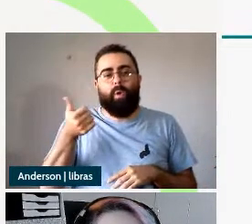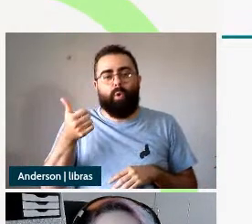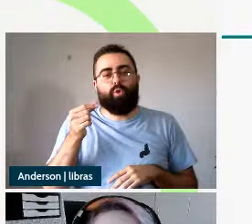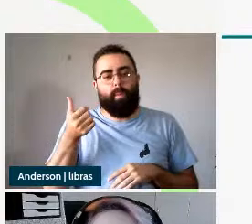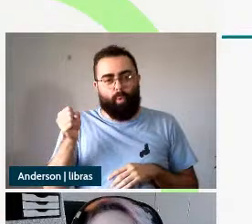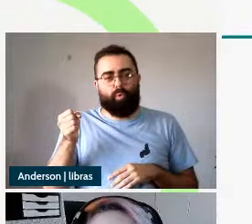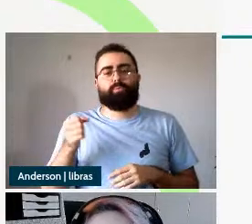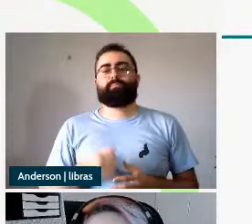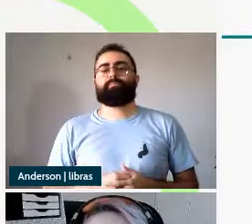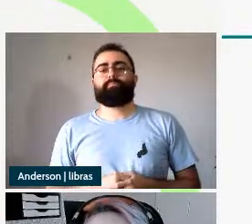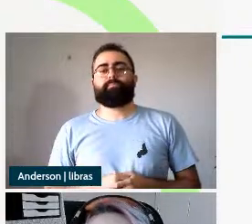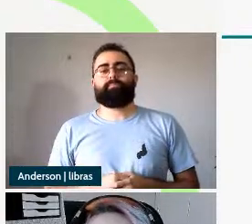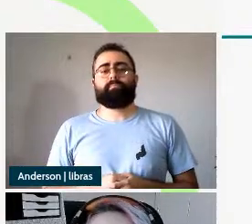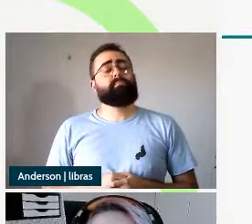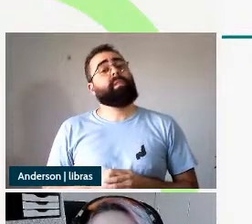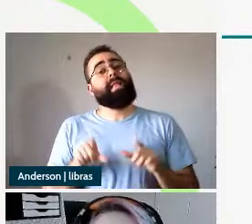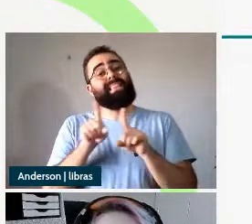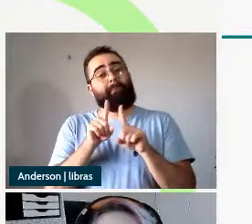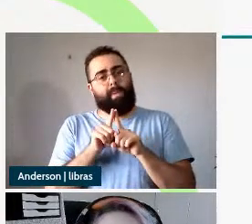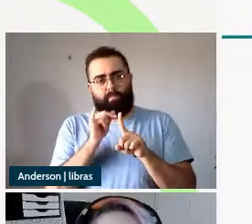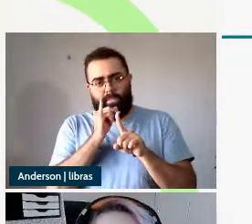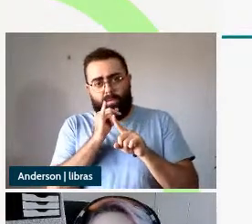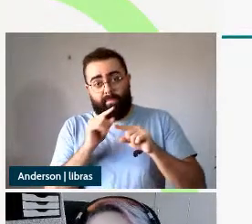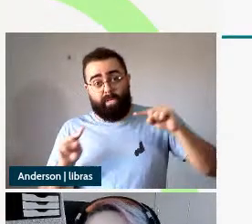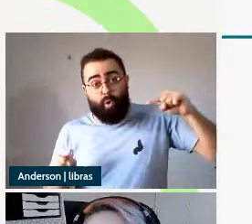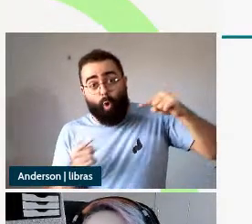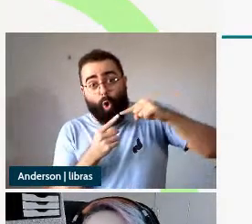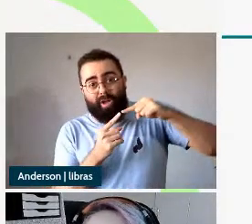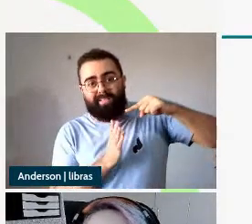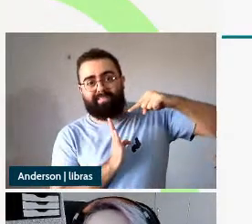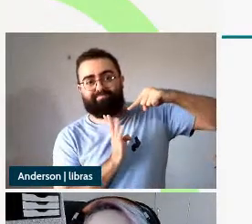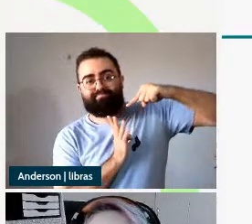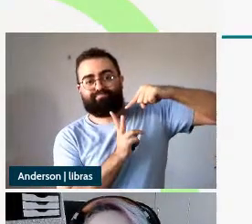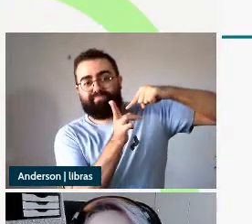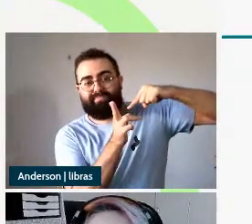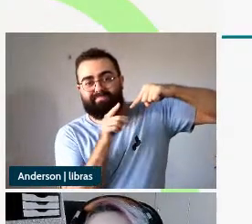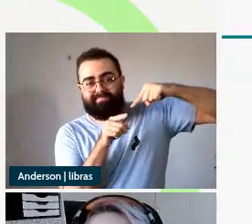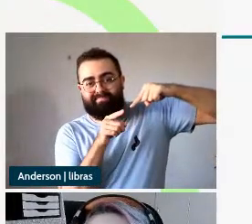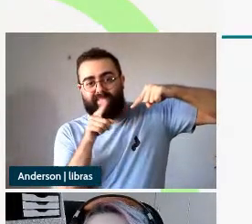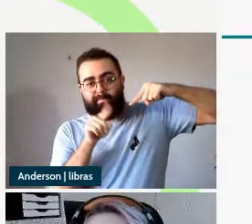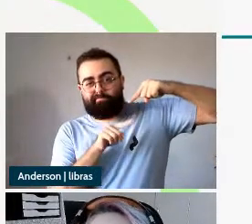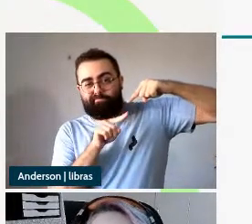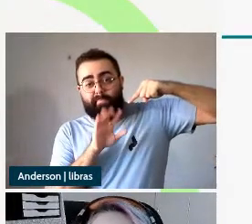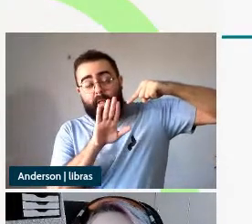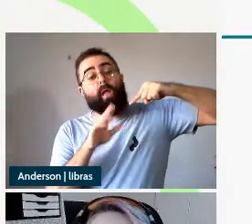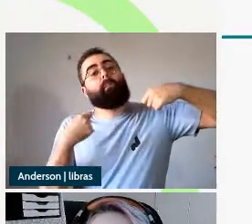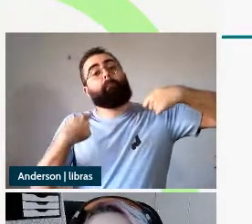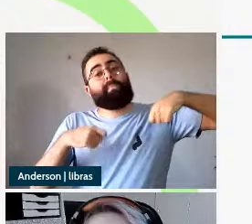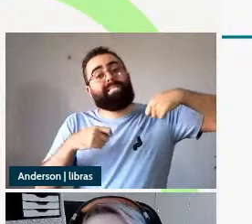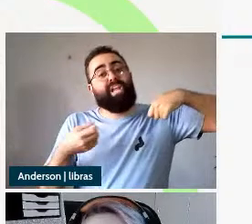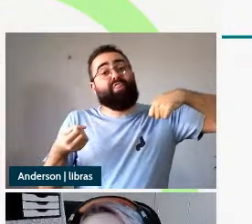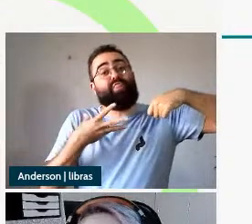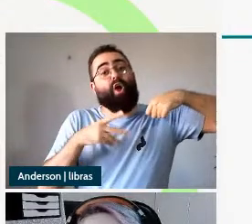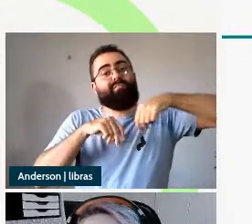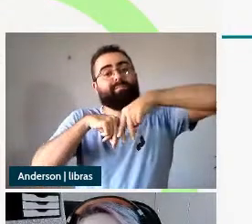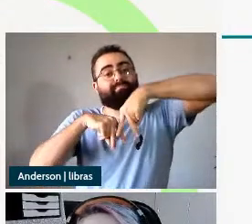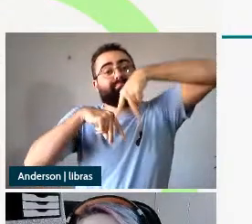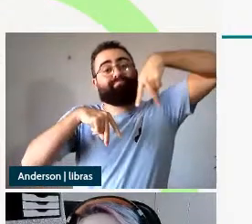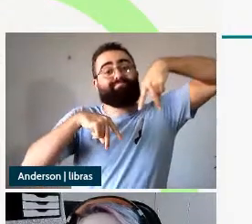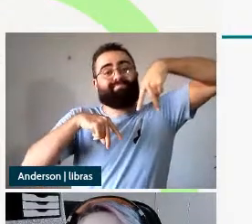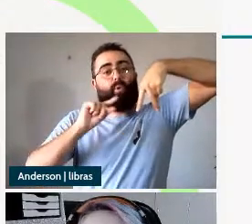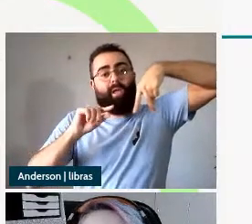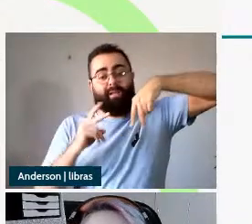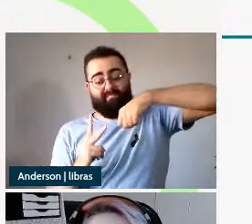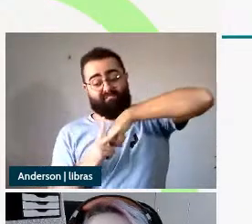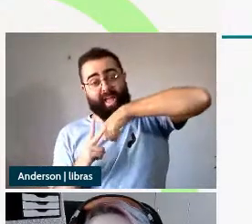disso uma consequência dessa interrupção é a necessidade de uma nova camada verbal que vai precisar